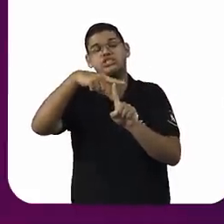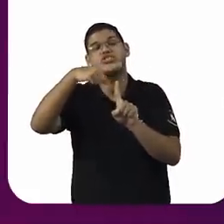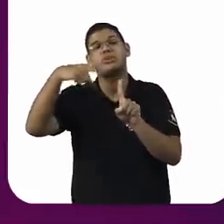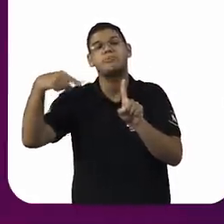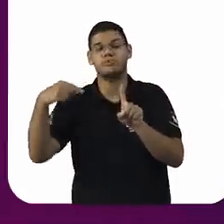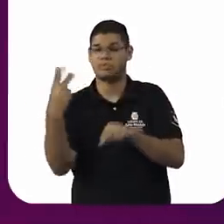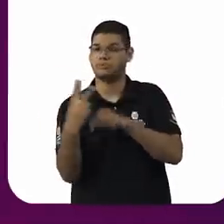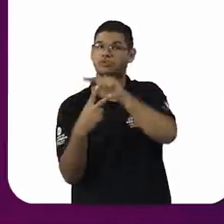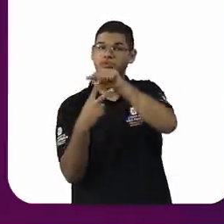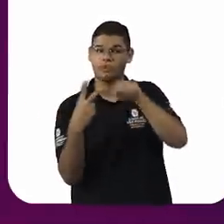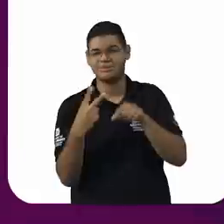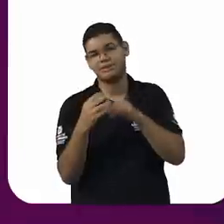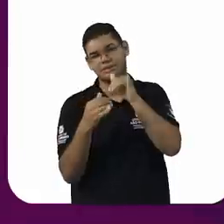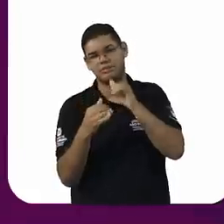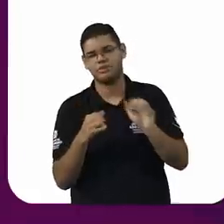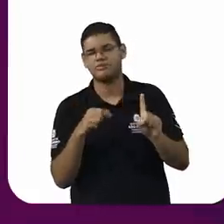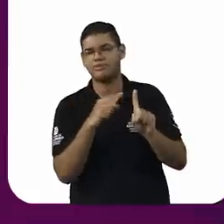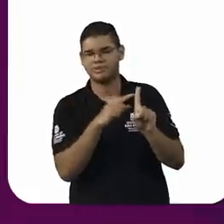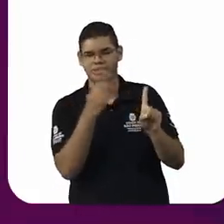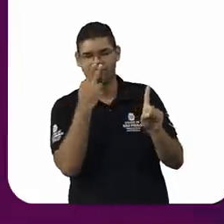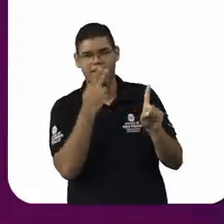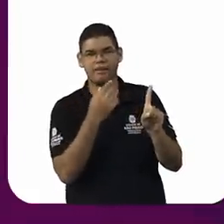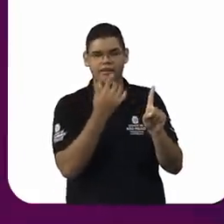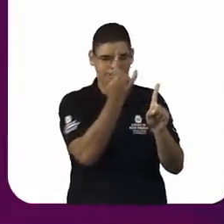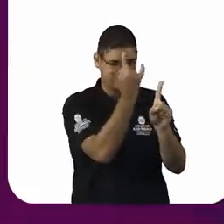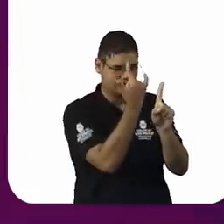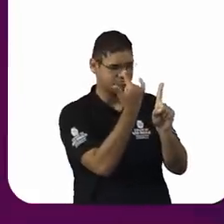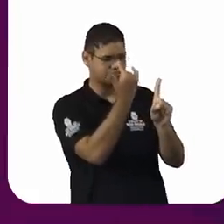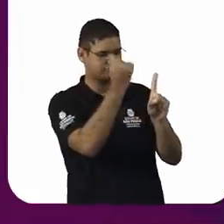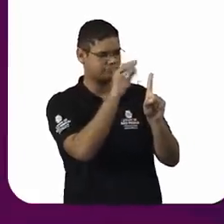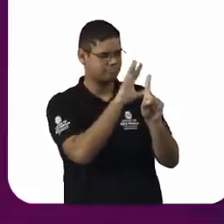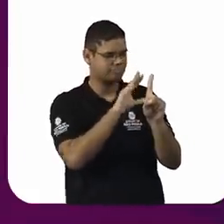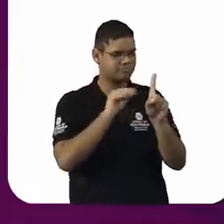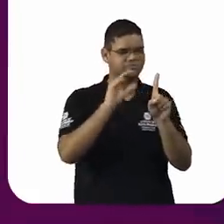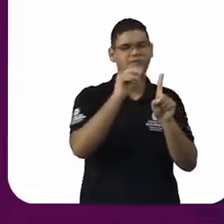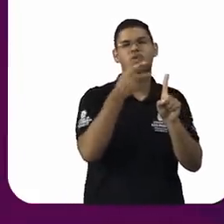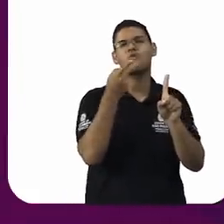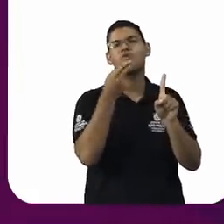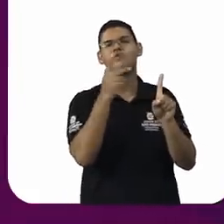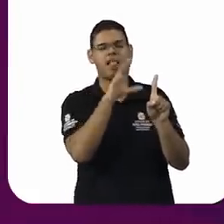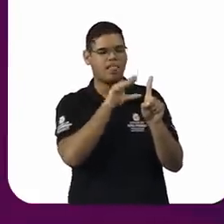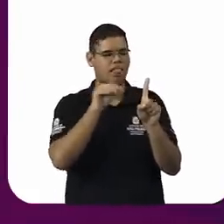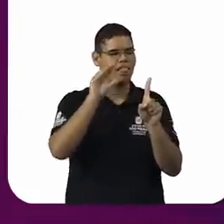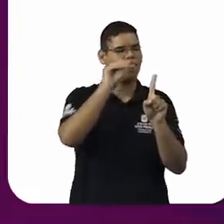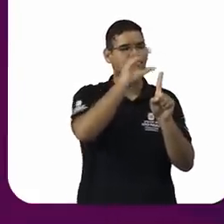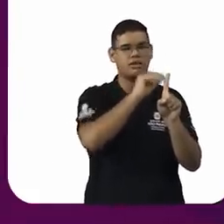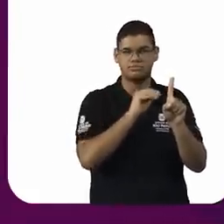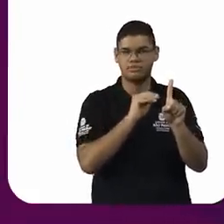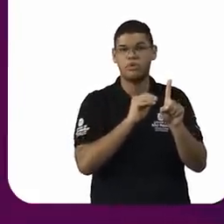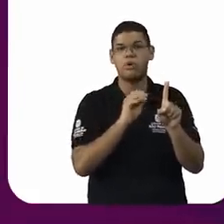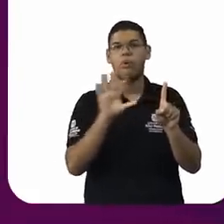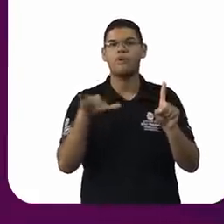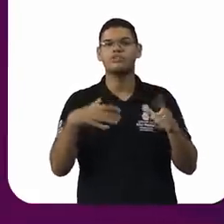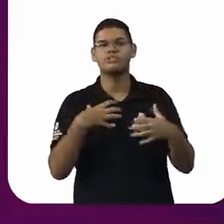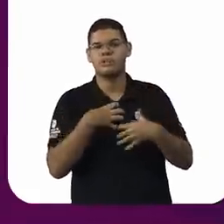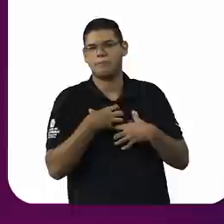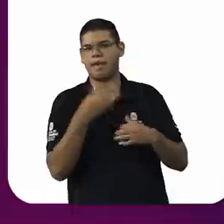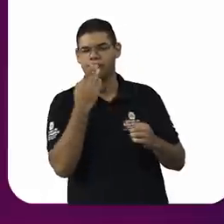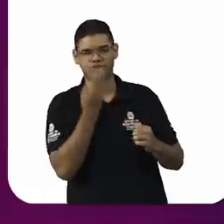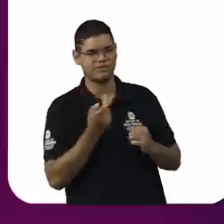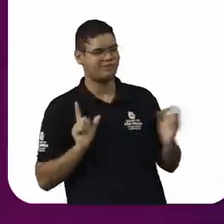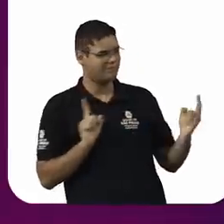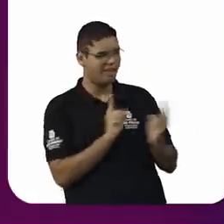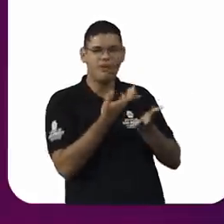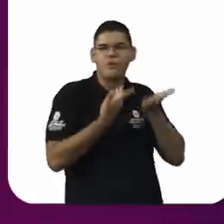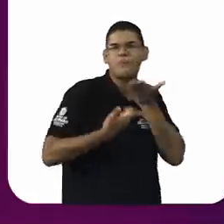dizendo, que é o que protocou, onde você exige da vítima aquele comportamento, aquele favorecimento sexual, em